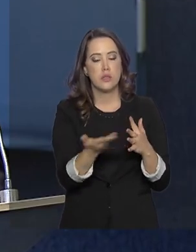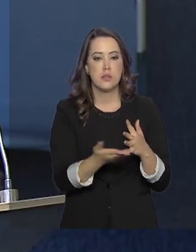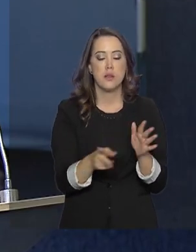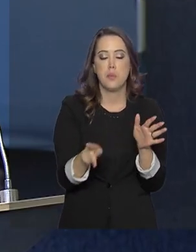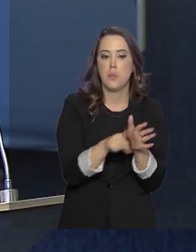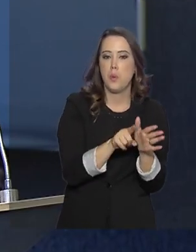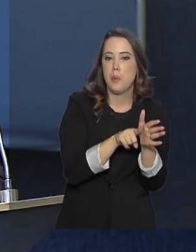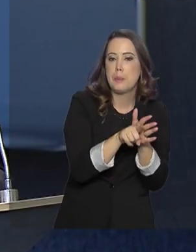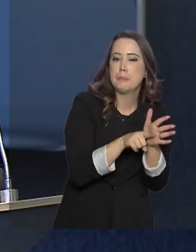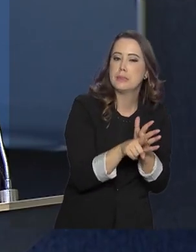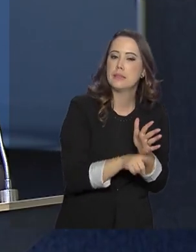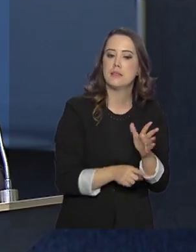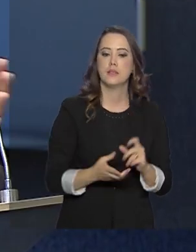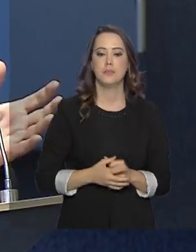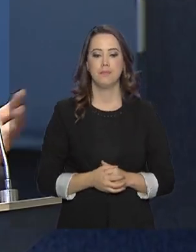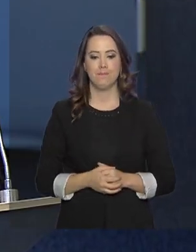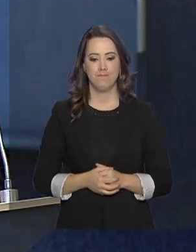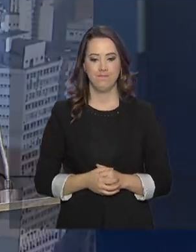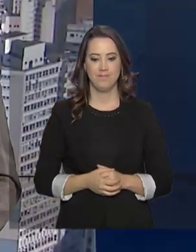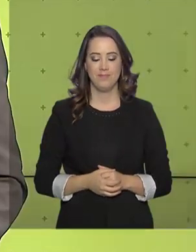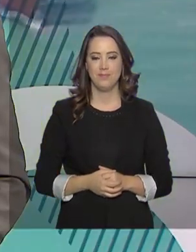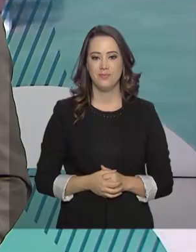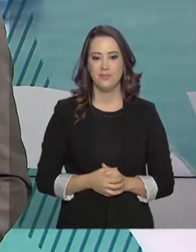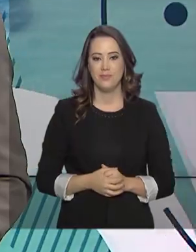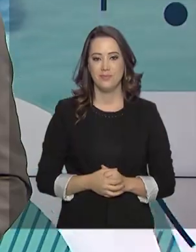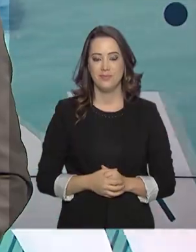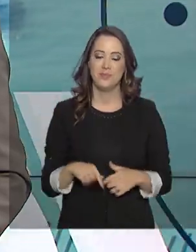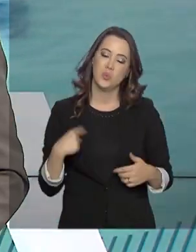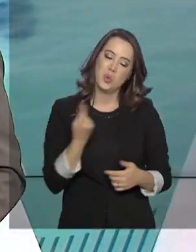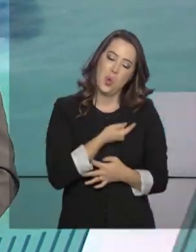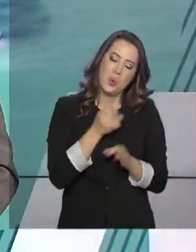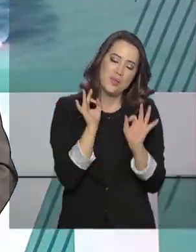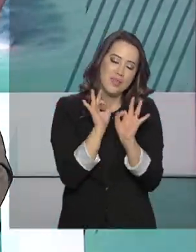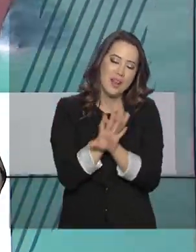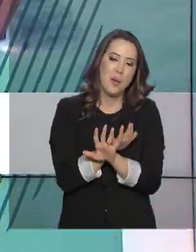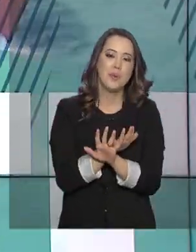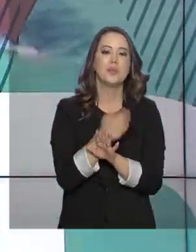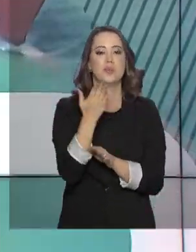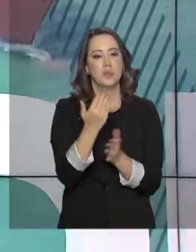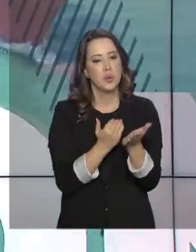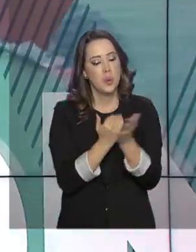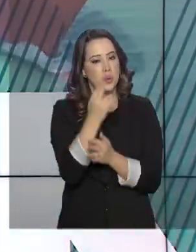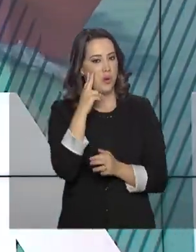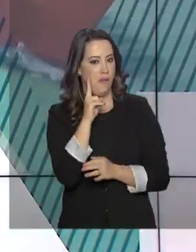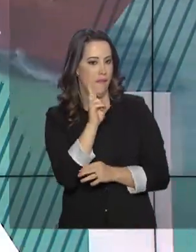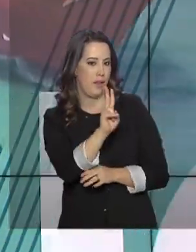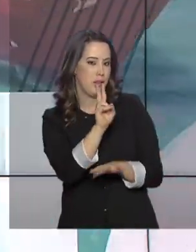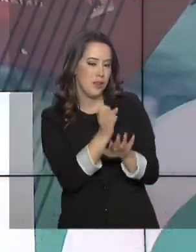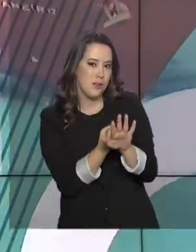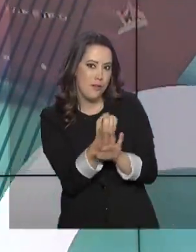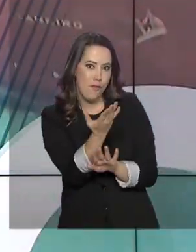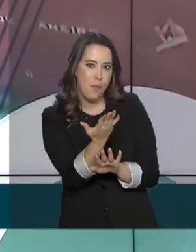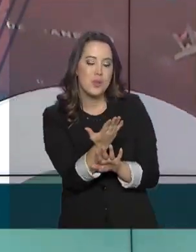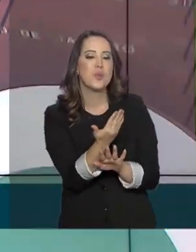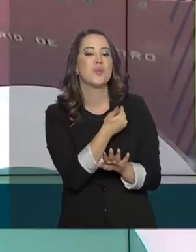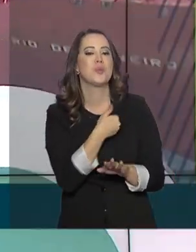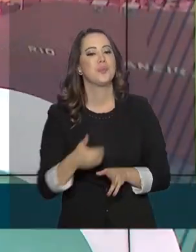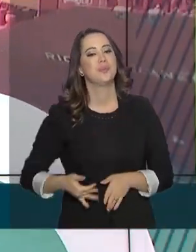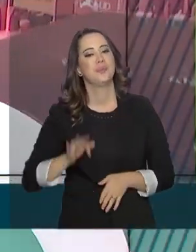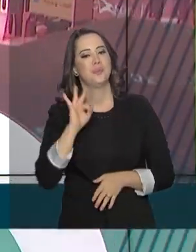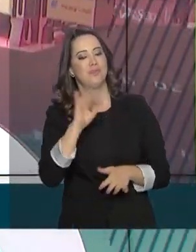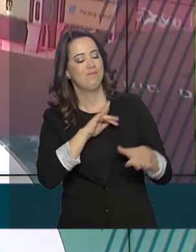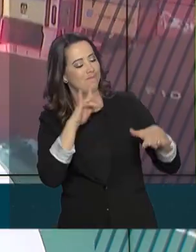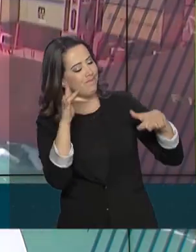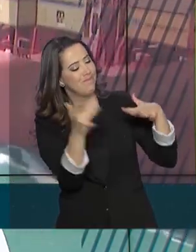projetos e pesquisas. O governo agora fica por aqui. Continue acompanhando as notícias do governo federal nas